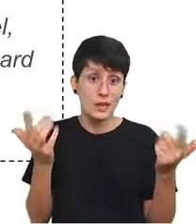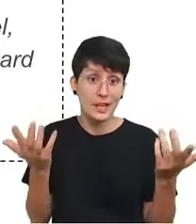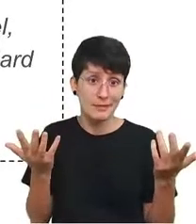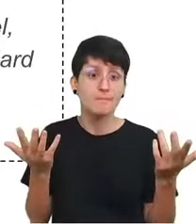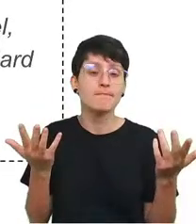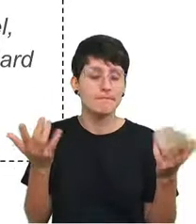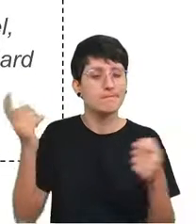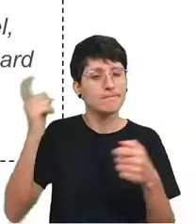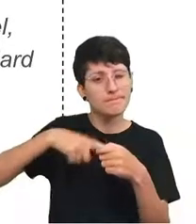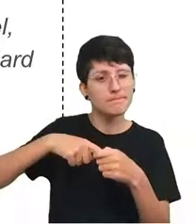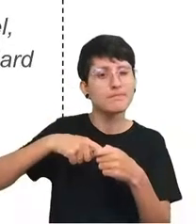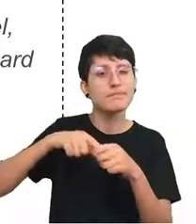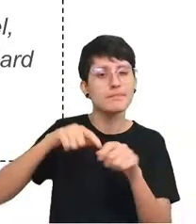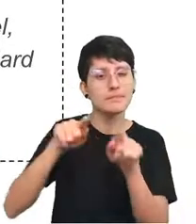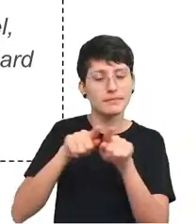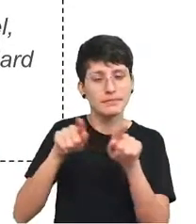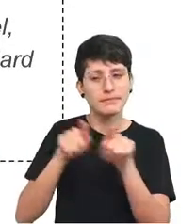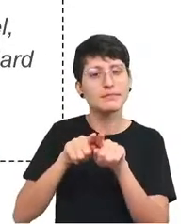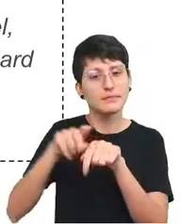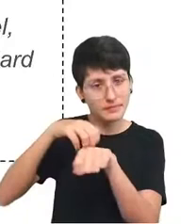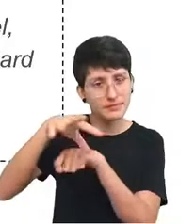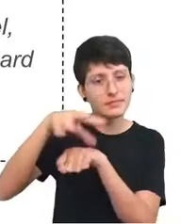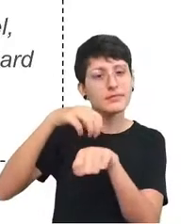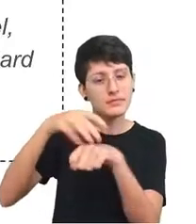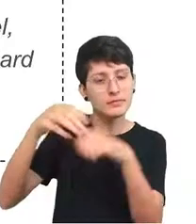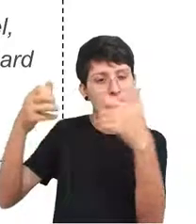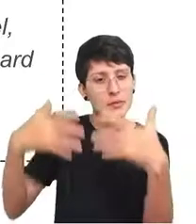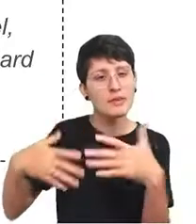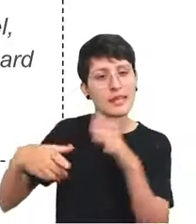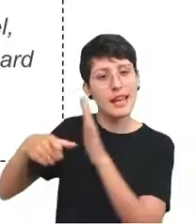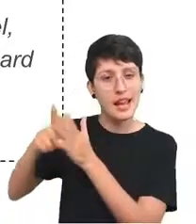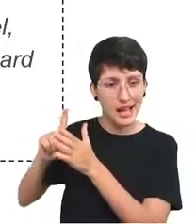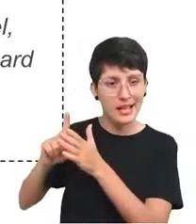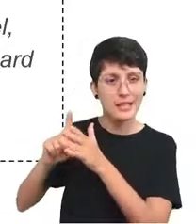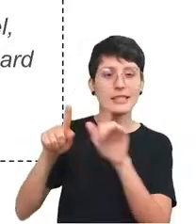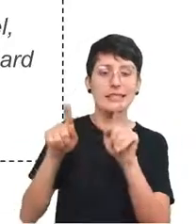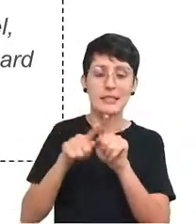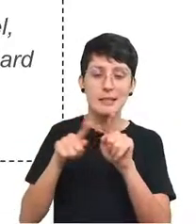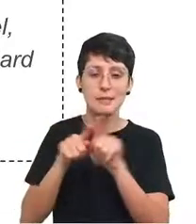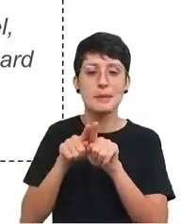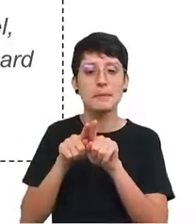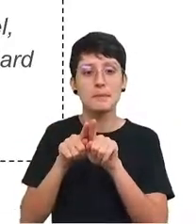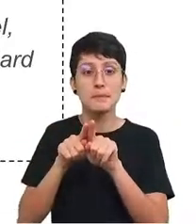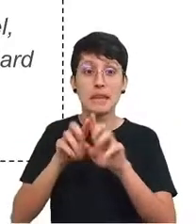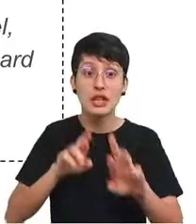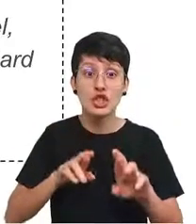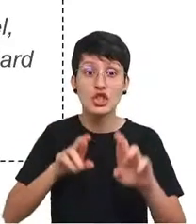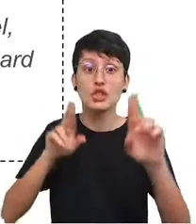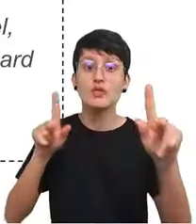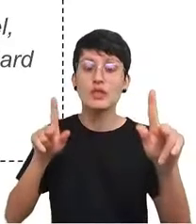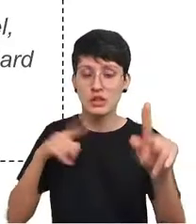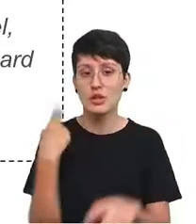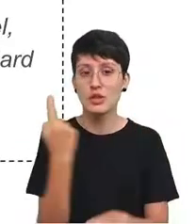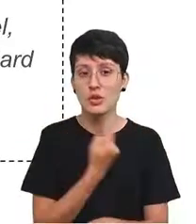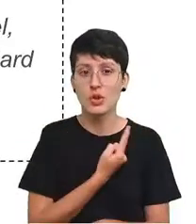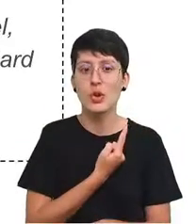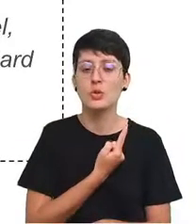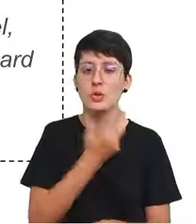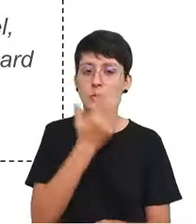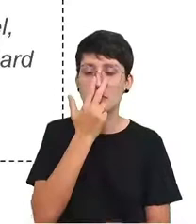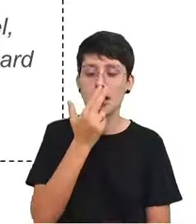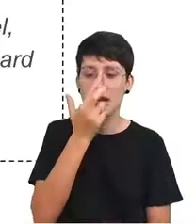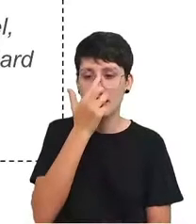voltando um pouquinho, essas foram as dicas que eu mencionei mais cedo. E a diferença no nosso queso entre